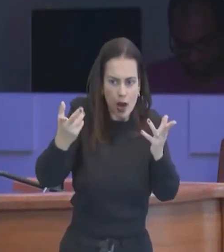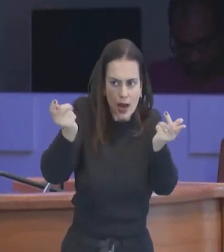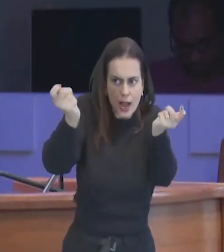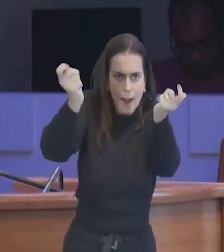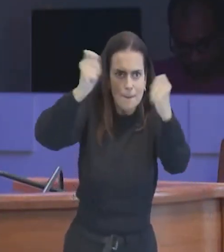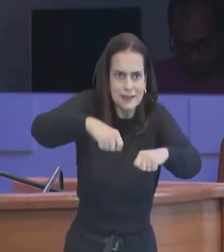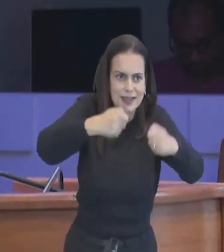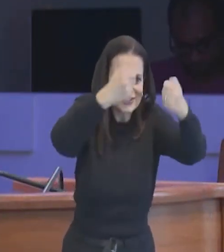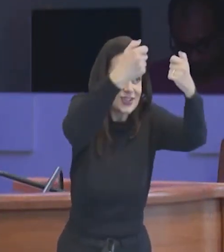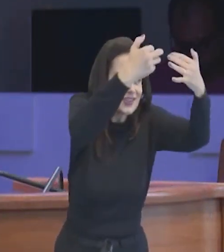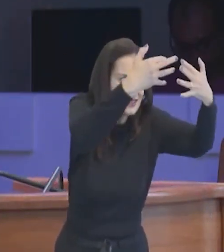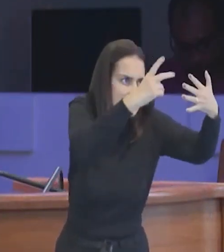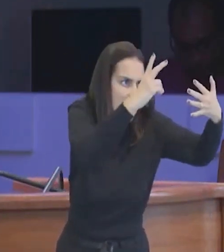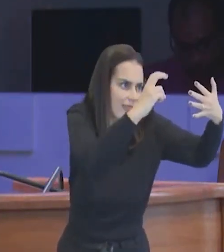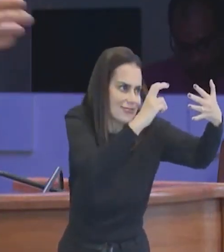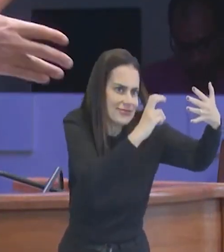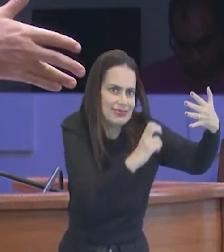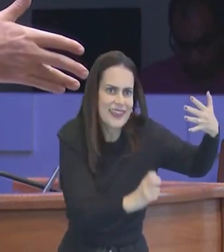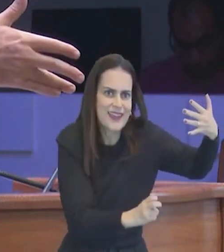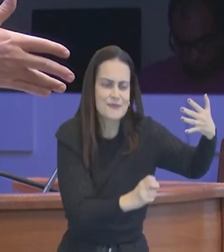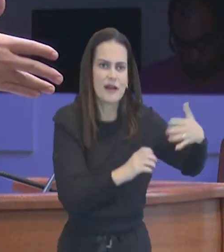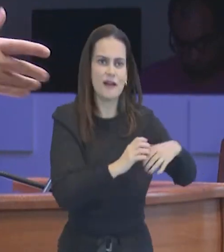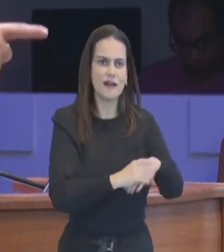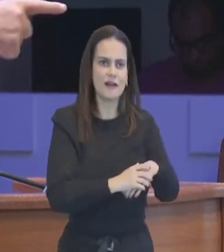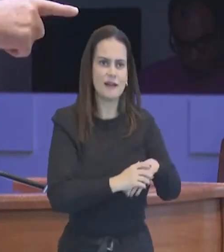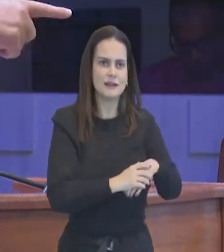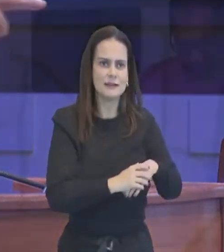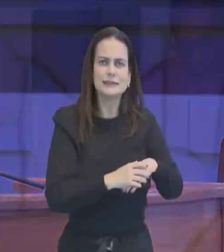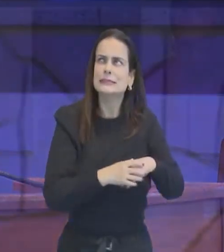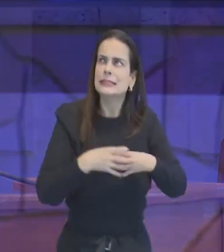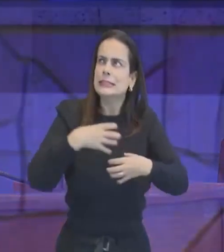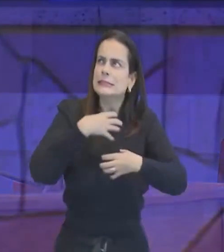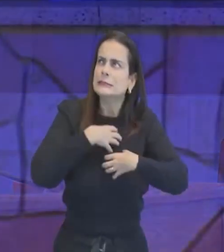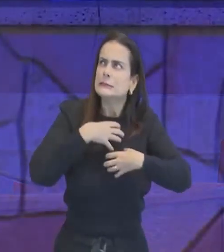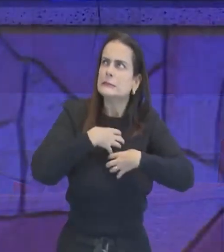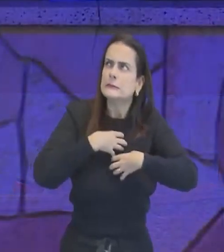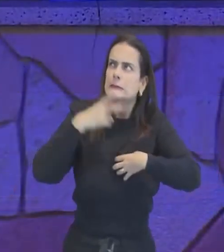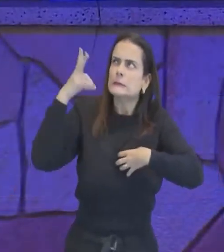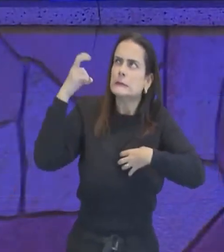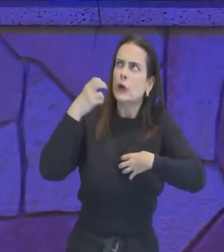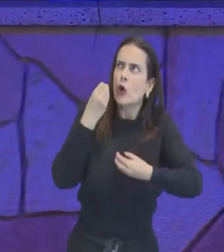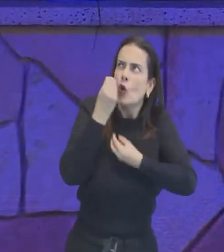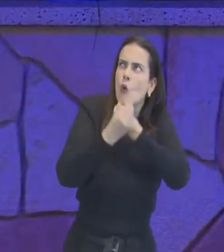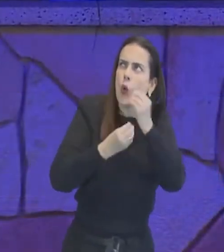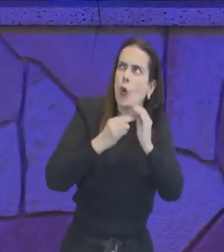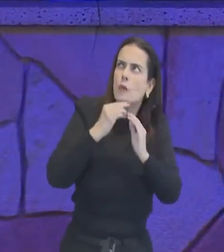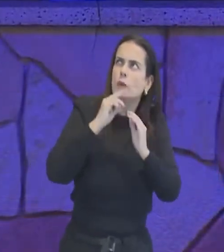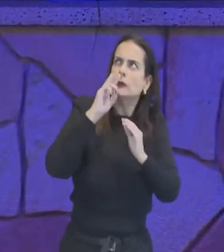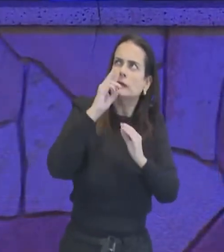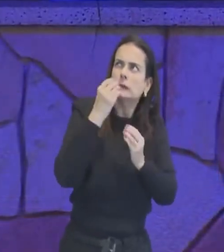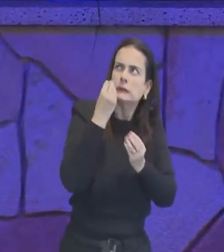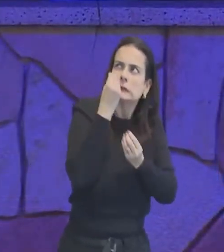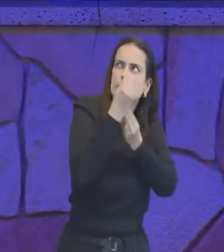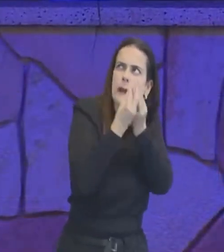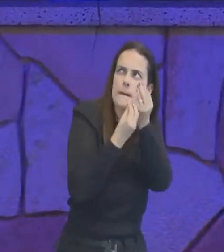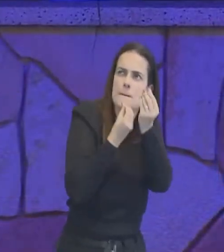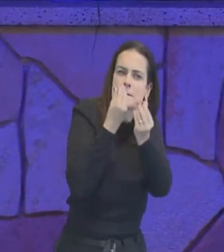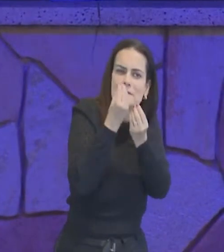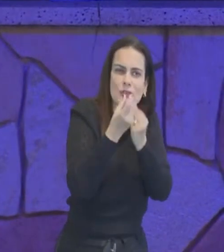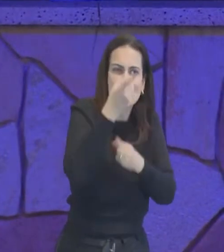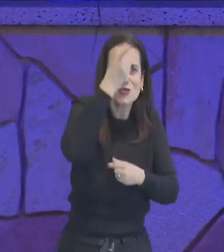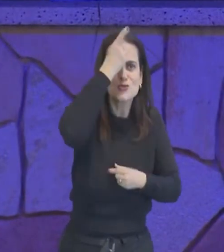de explicar aquele assunto, tornar acessível, aos seus ouvintes, e produzir mudança, na vida das pessoas, a pessoa que tem esse dom,